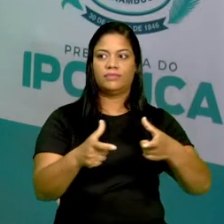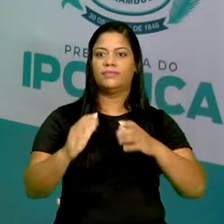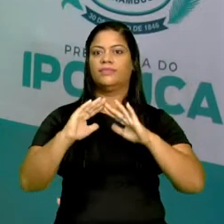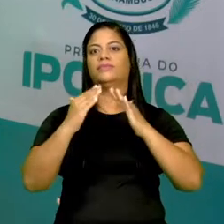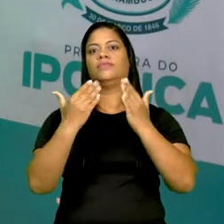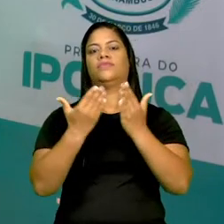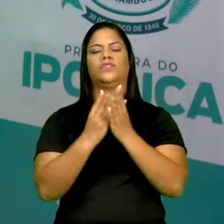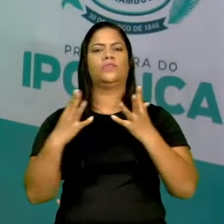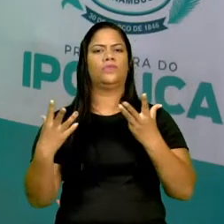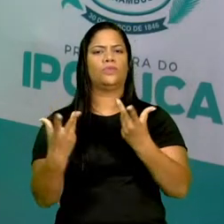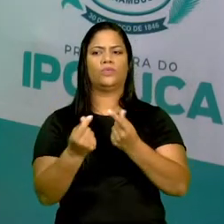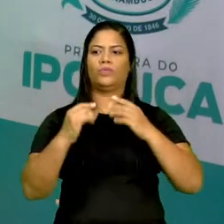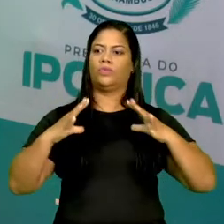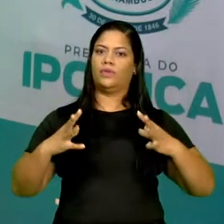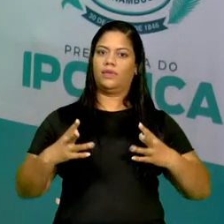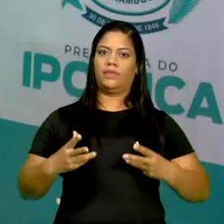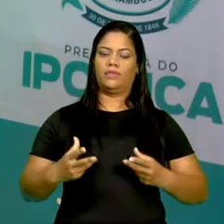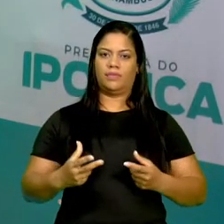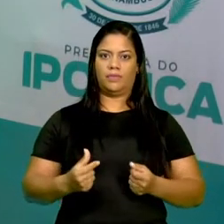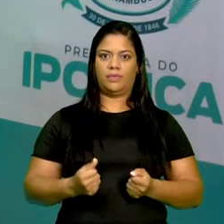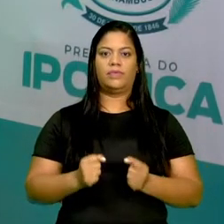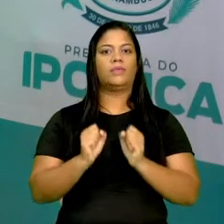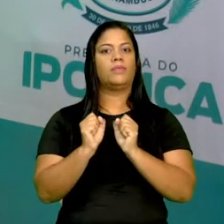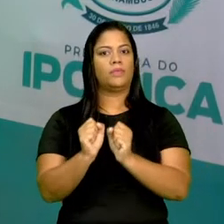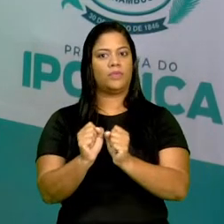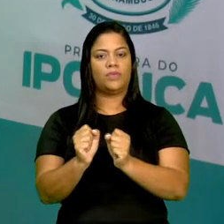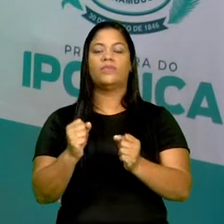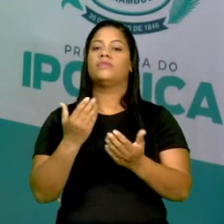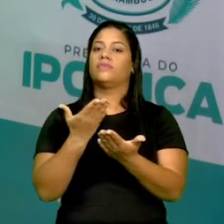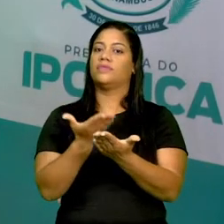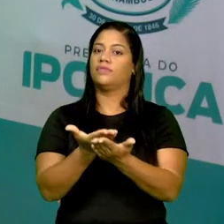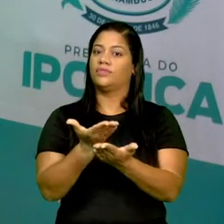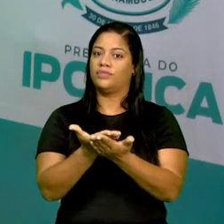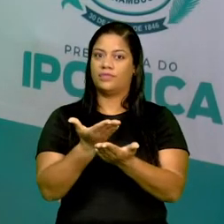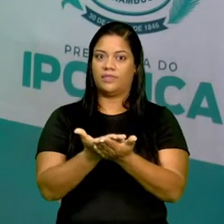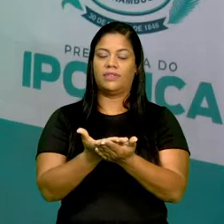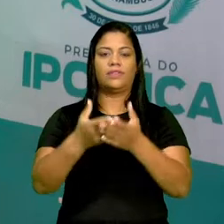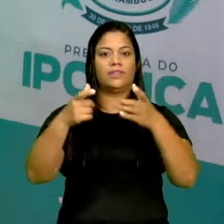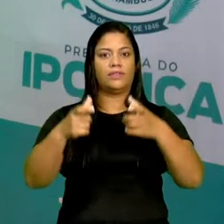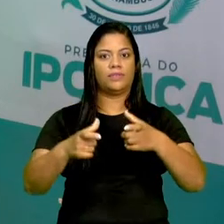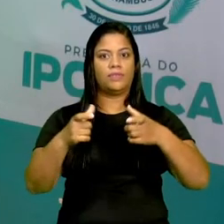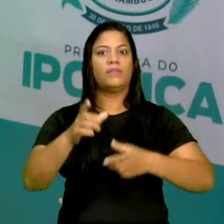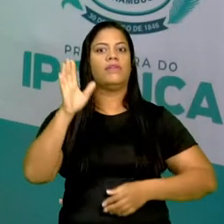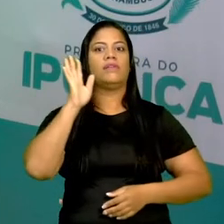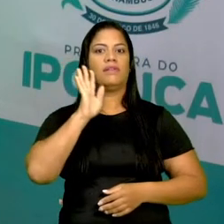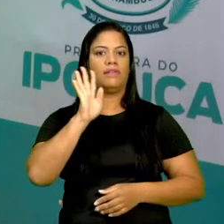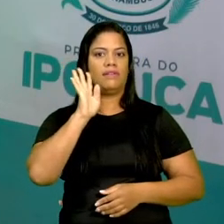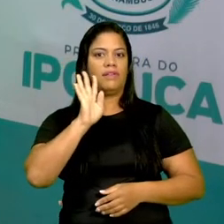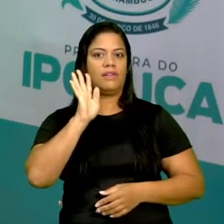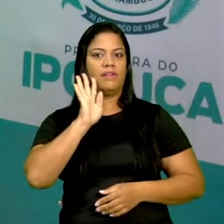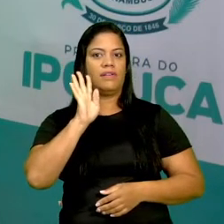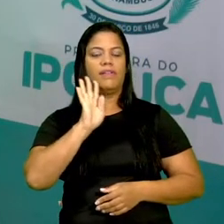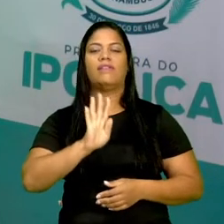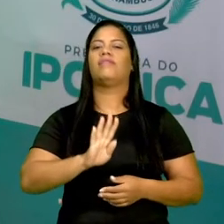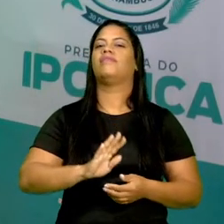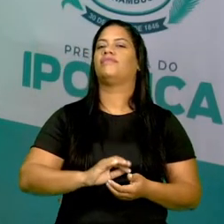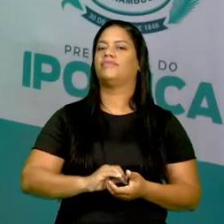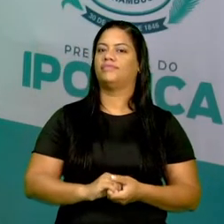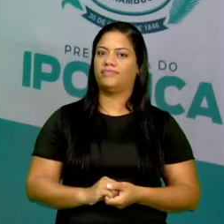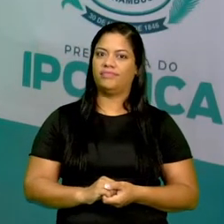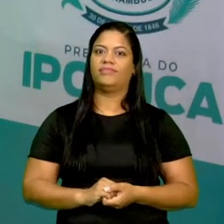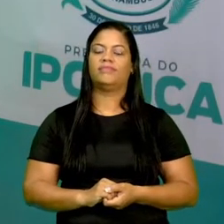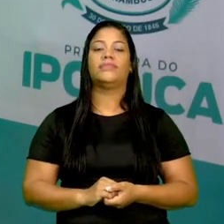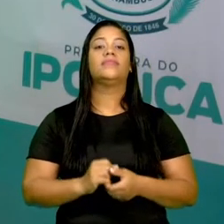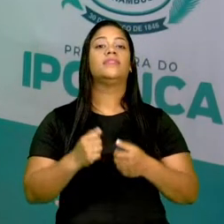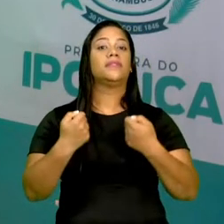É ele que deixa tudo limpinho para que a gente possa estudar em um ambiente agradável. Então, portanto,